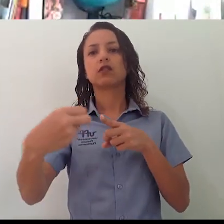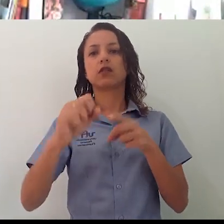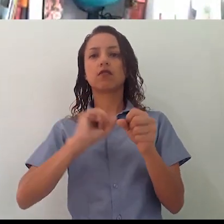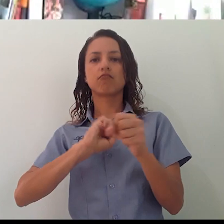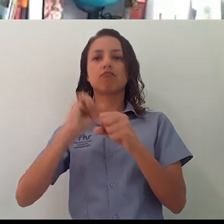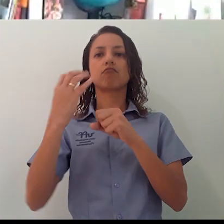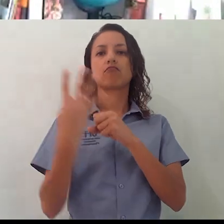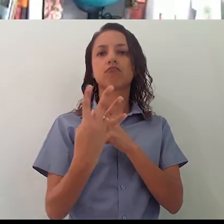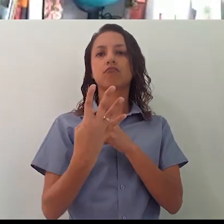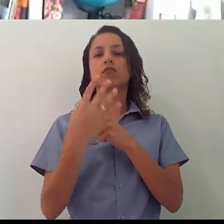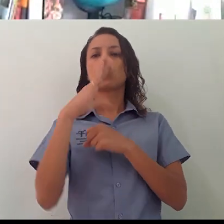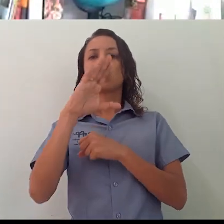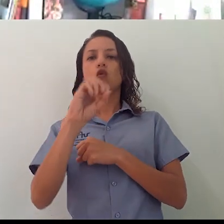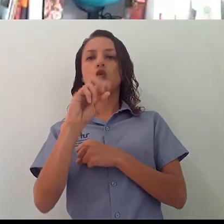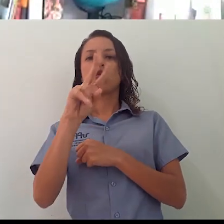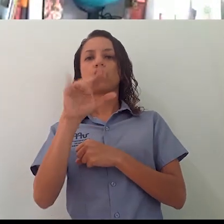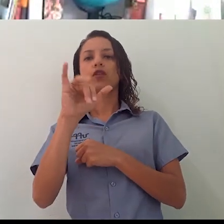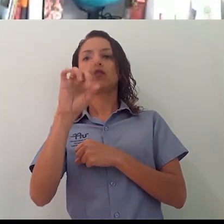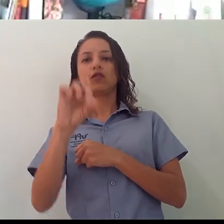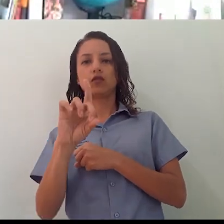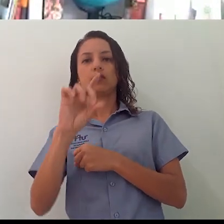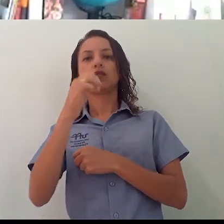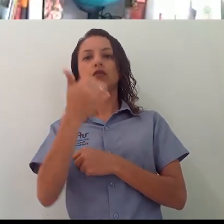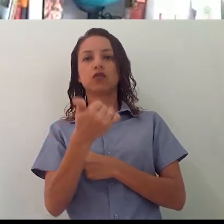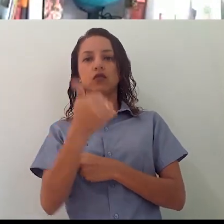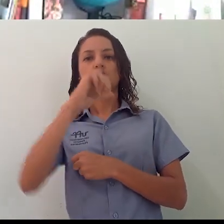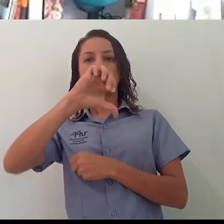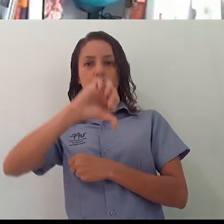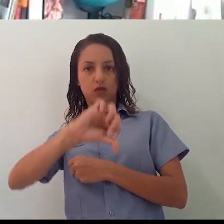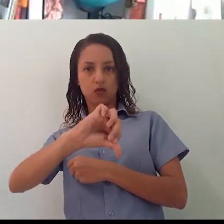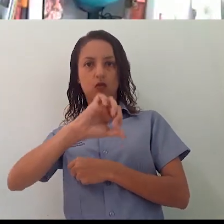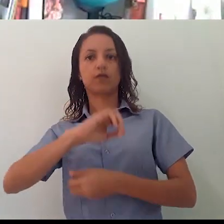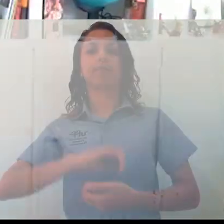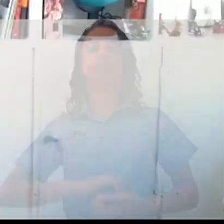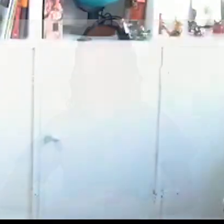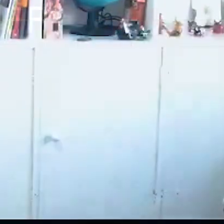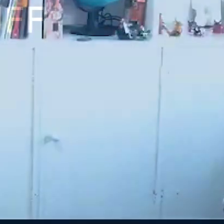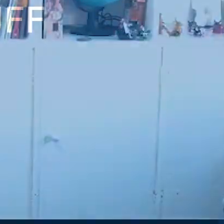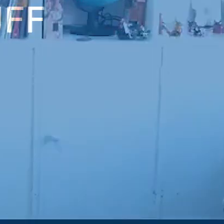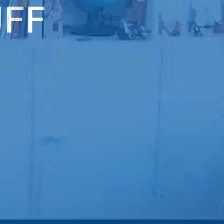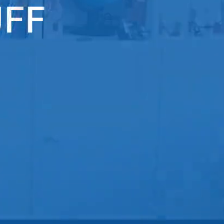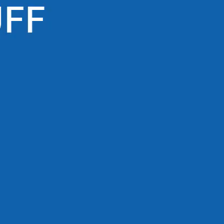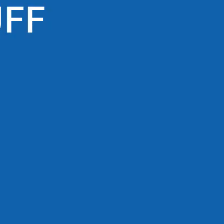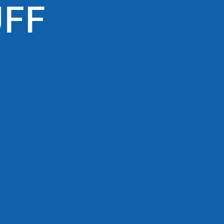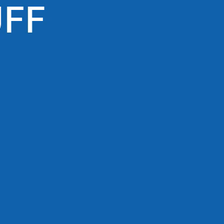vencido essa luta contra esse vírus, contra a doença Covid-19.